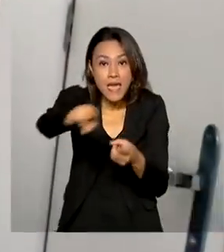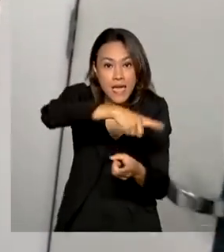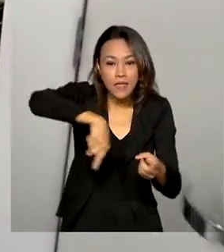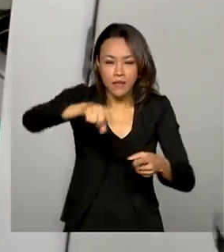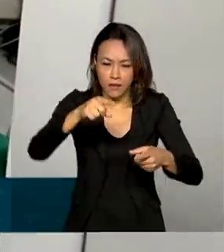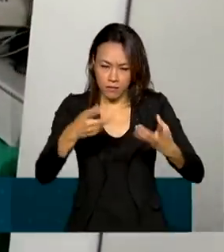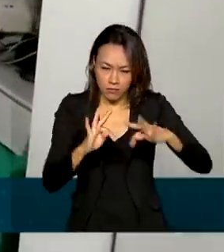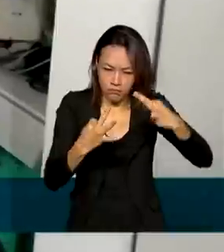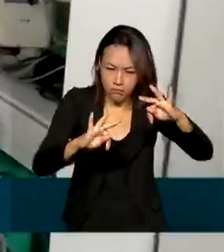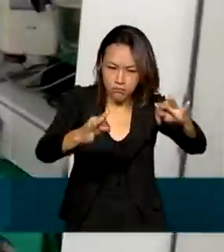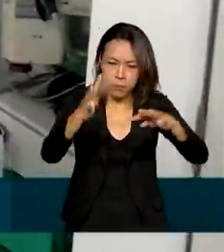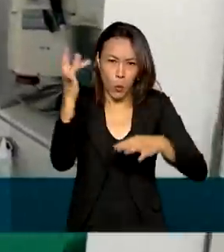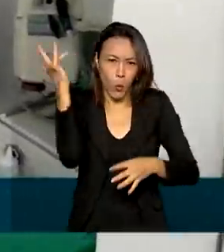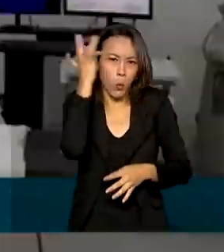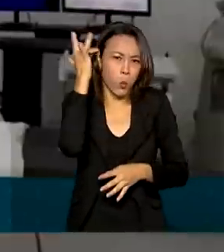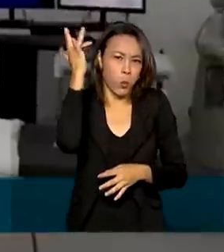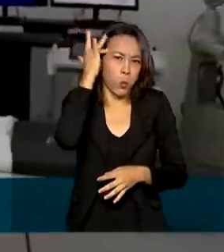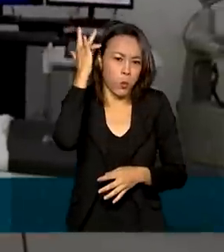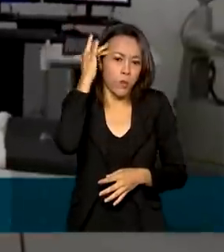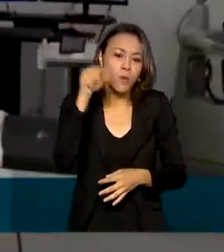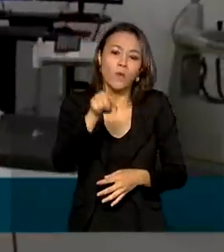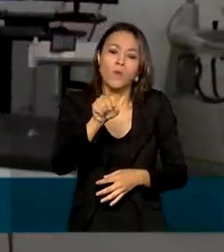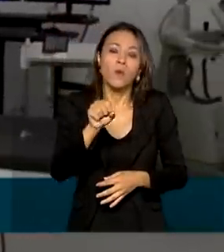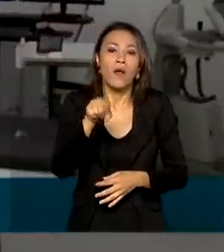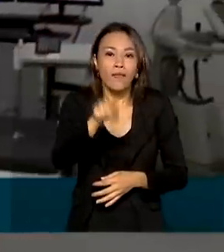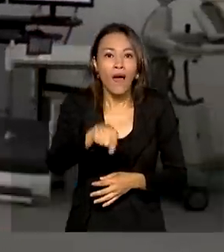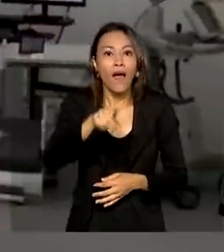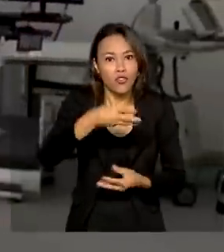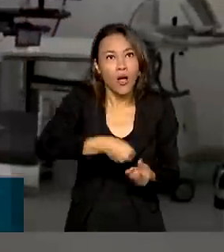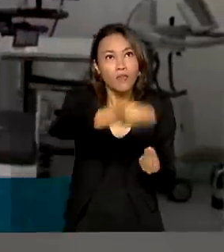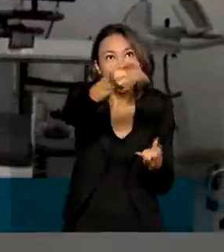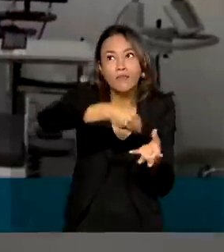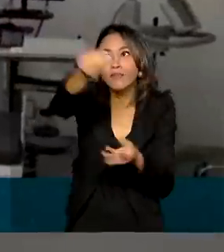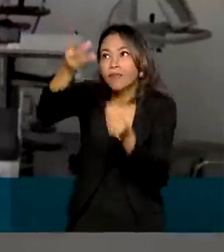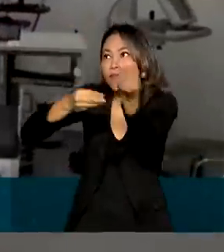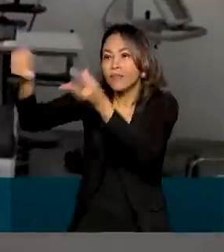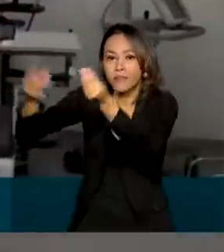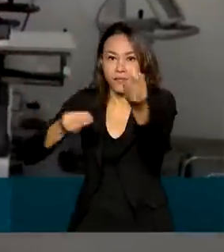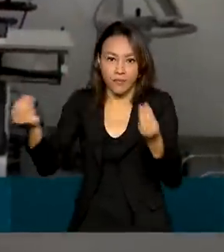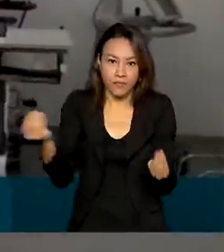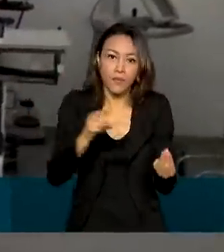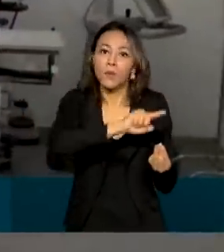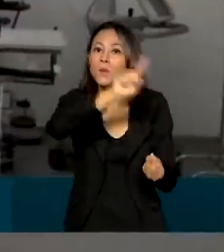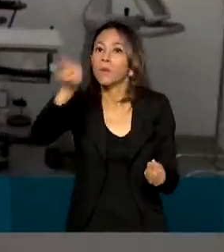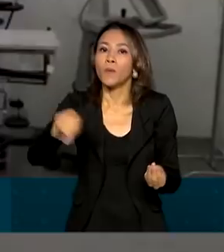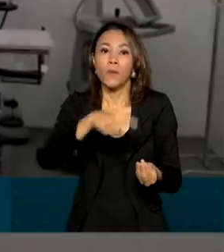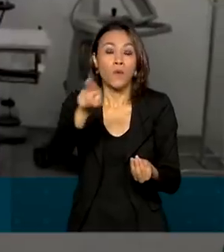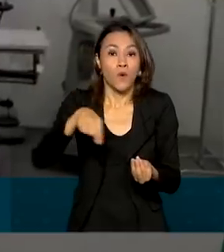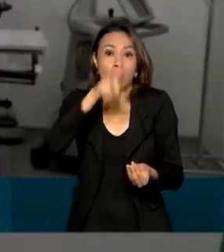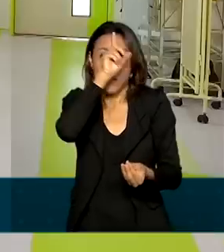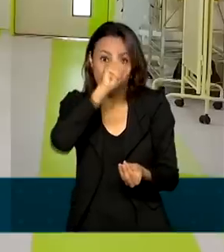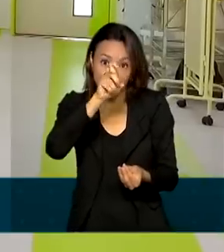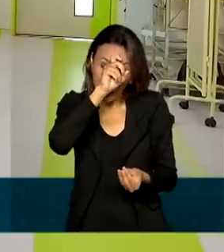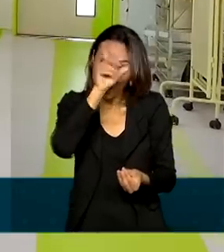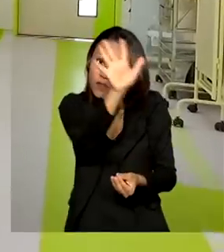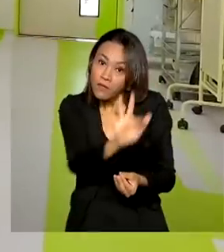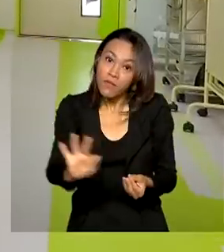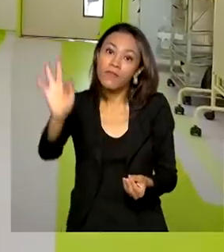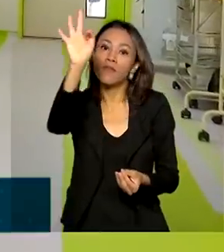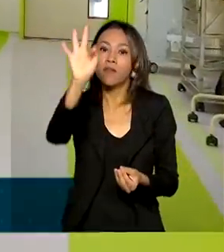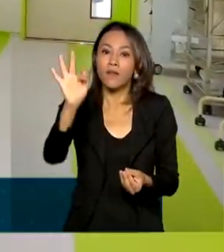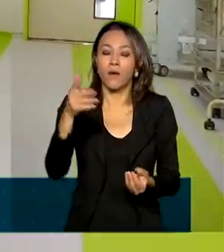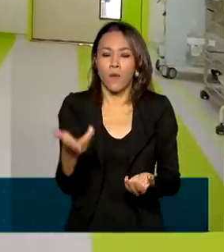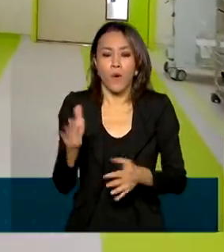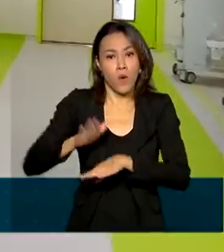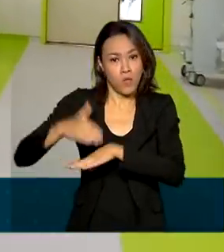imagens de última geração estão sendo distribuídos entre os hospitais universitários federais do país. Segundo